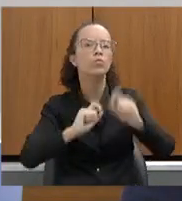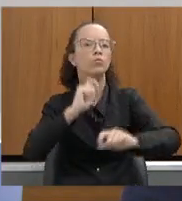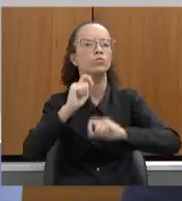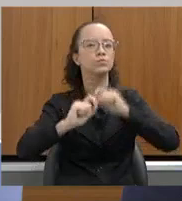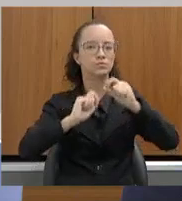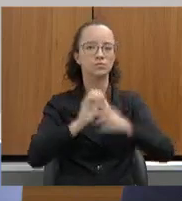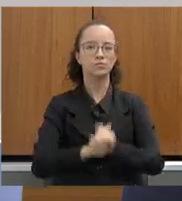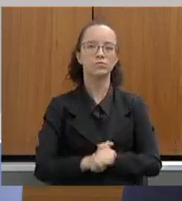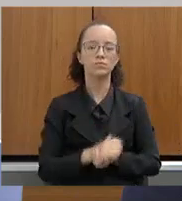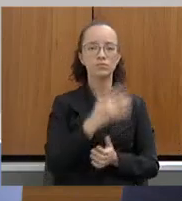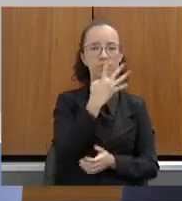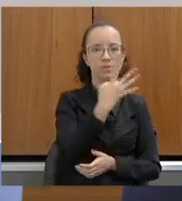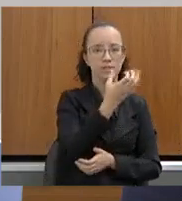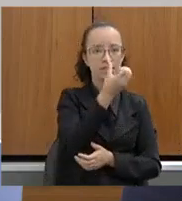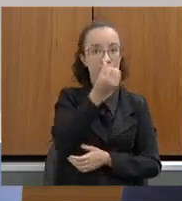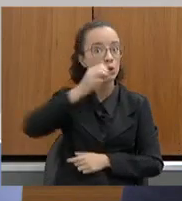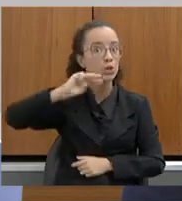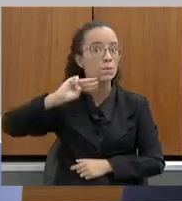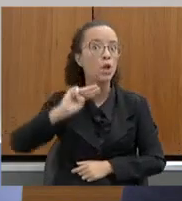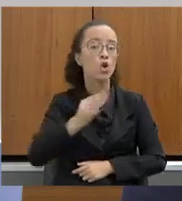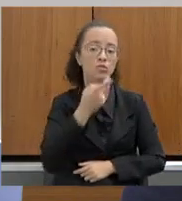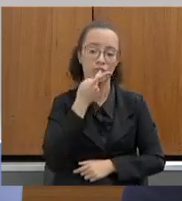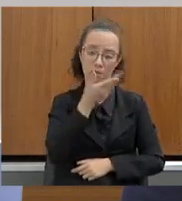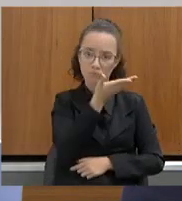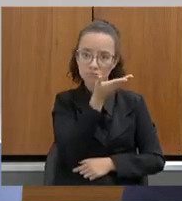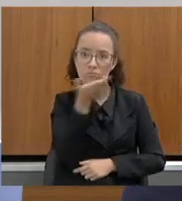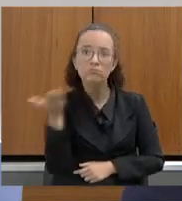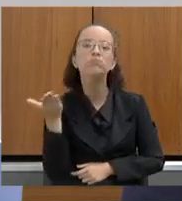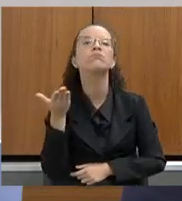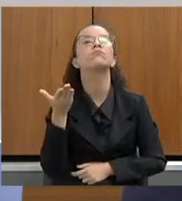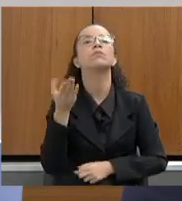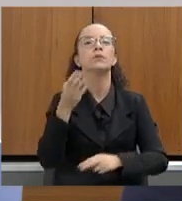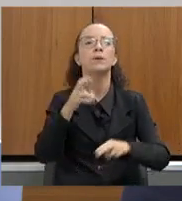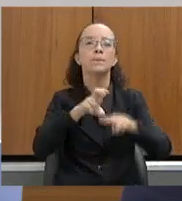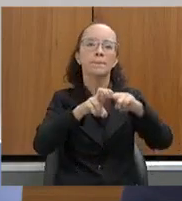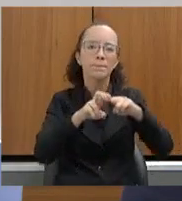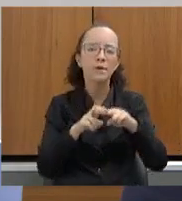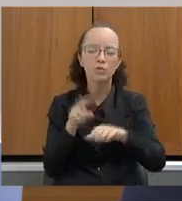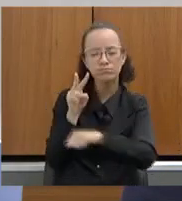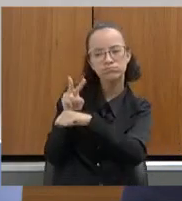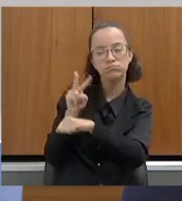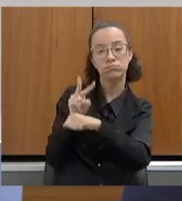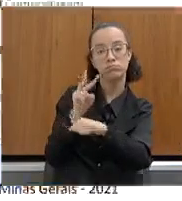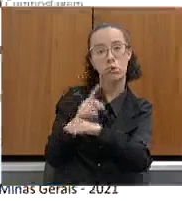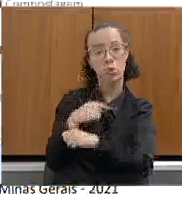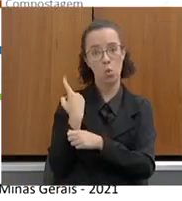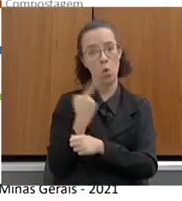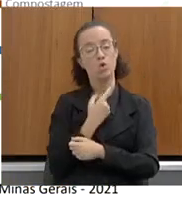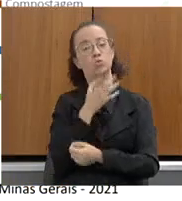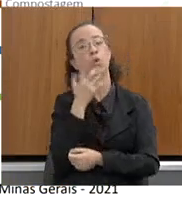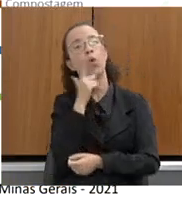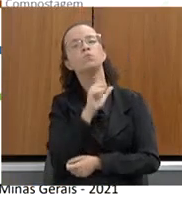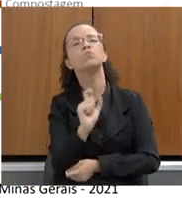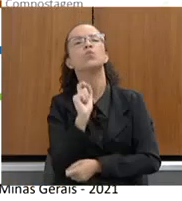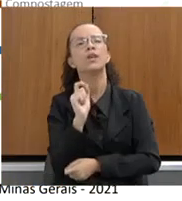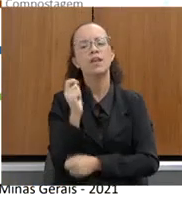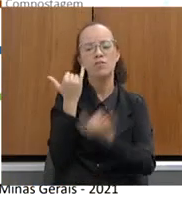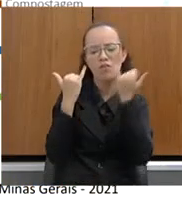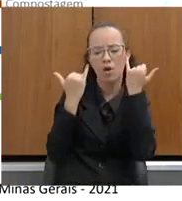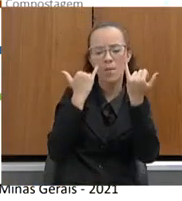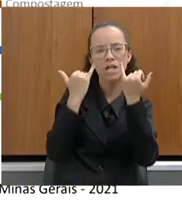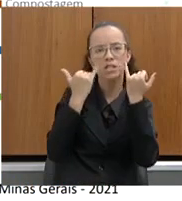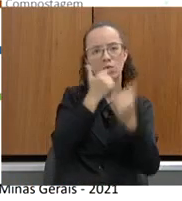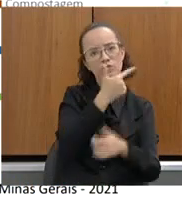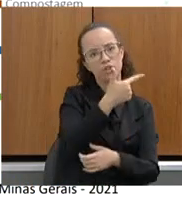46 milhões que eu mencionei, através desse rastreamento, nos permitiu ter a informação que